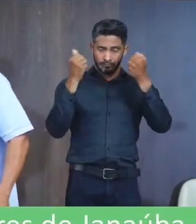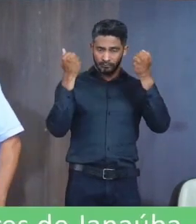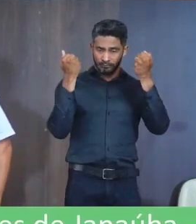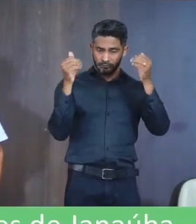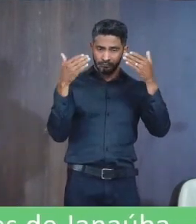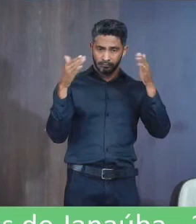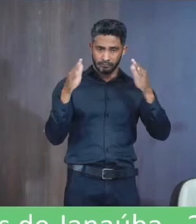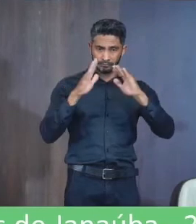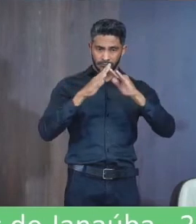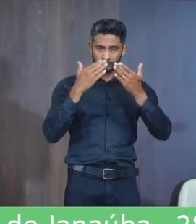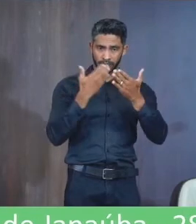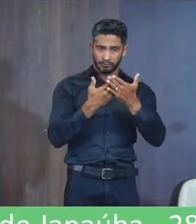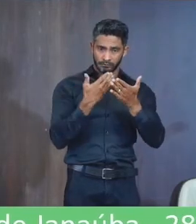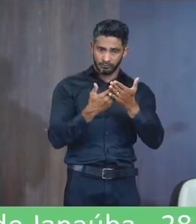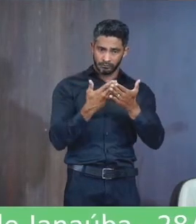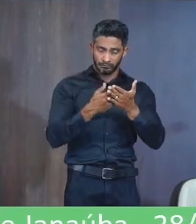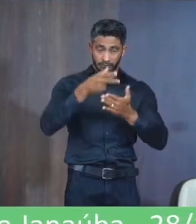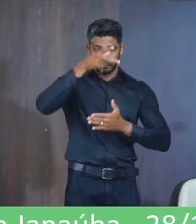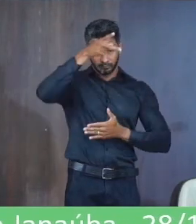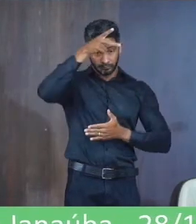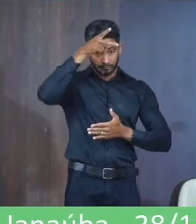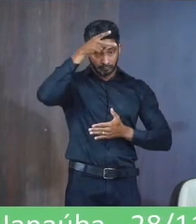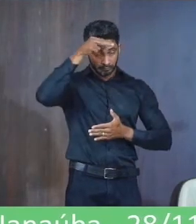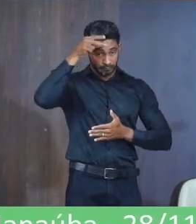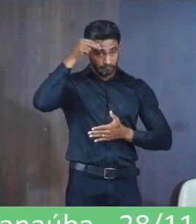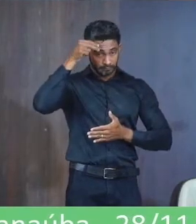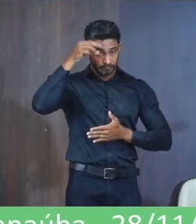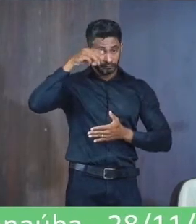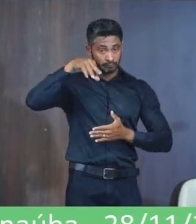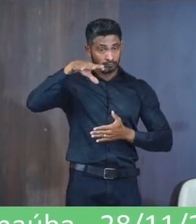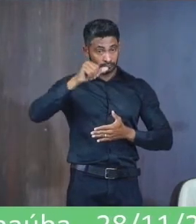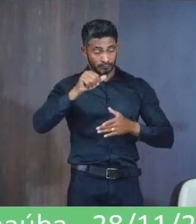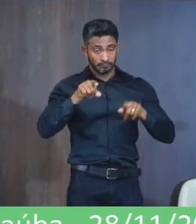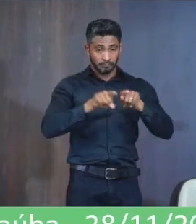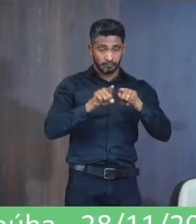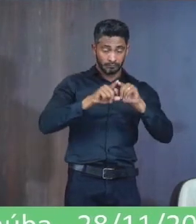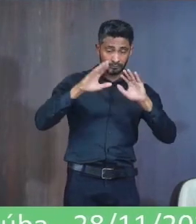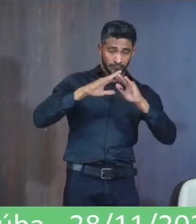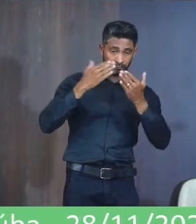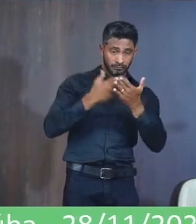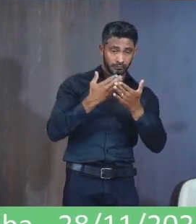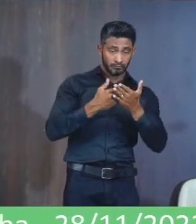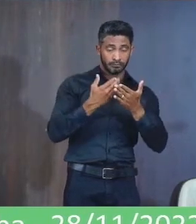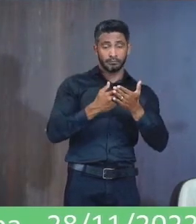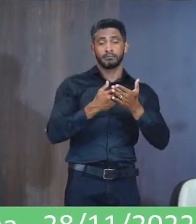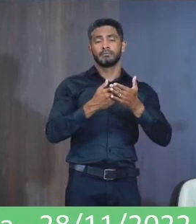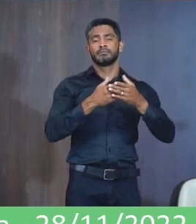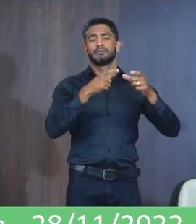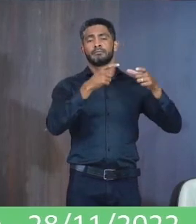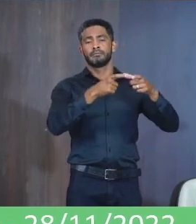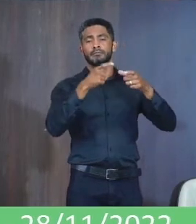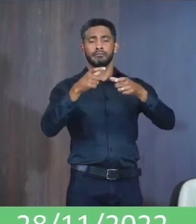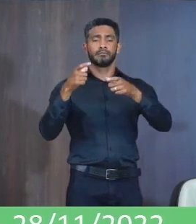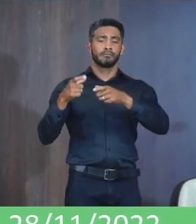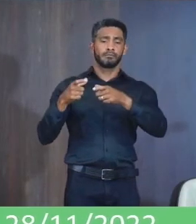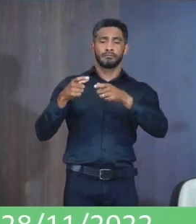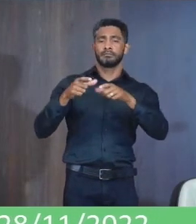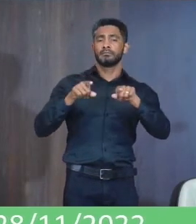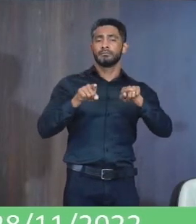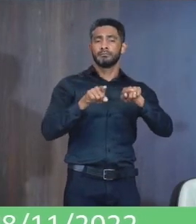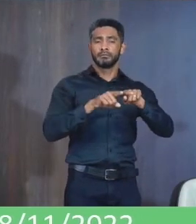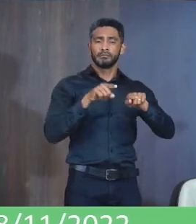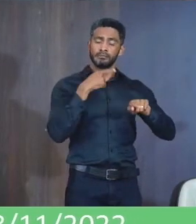aplauso Com a Escola Estadual Prefeito Maurício de Azevedo E a Escola Estadual Barreiro da Raiz Escola Estadual Joaquim Maurício de Azevedo